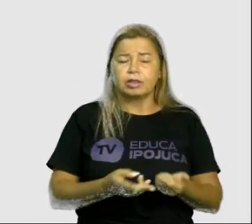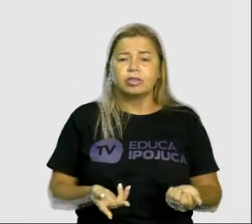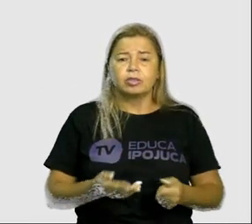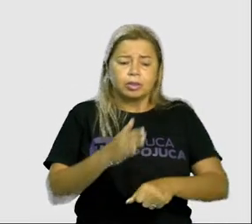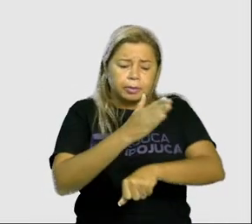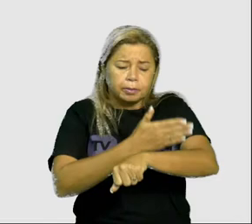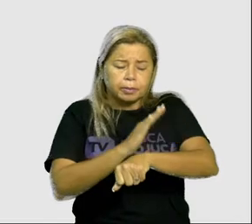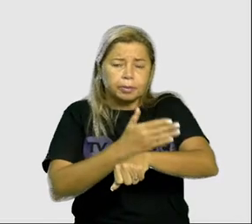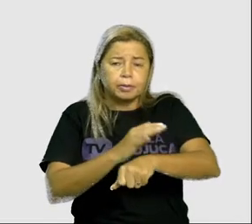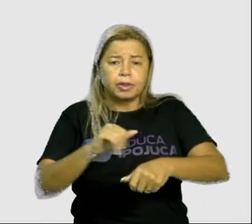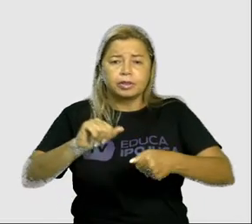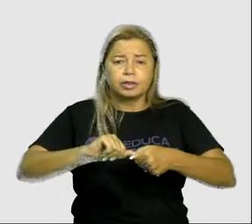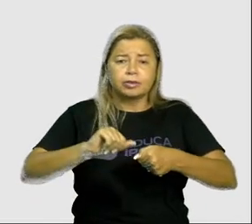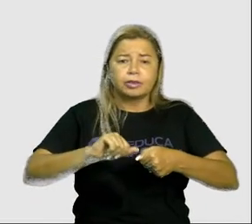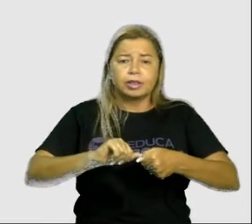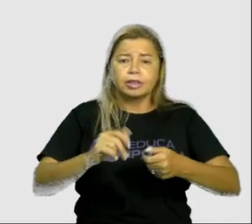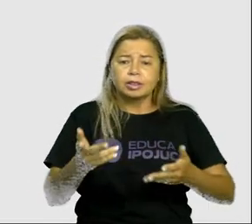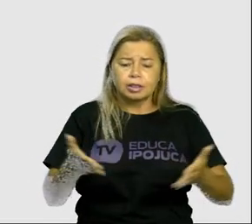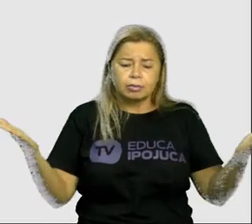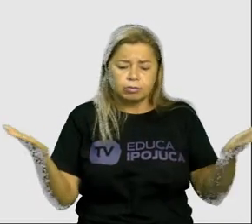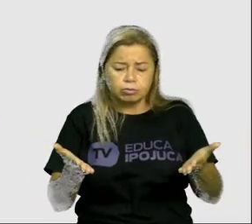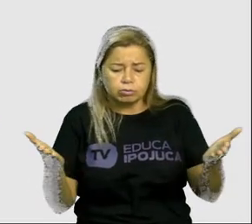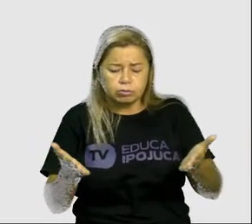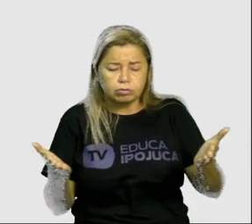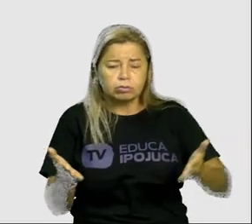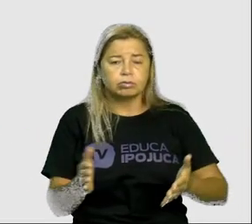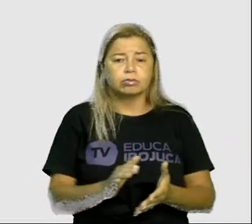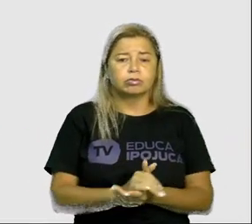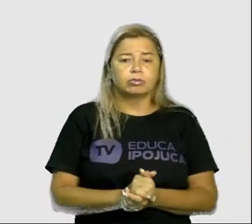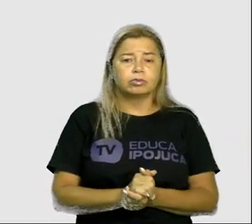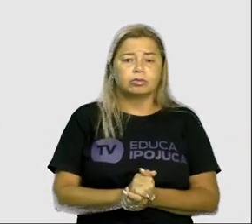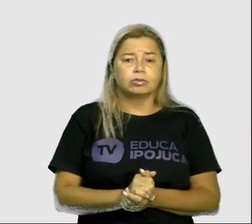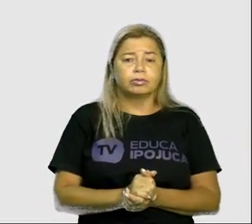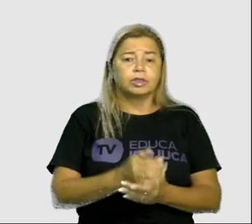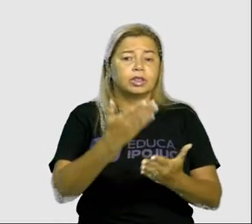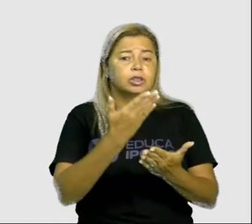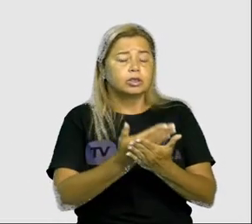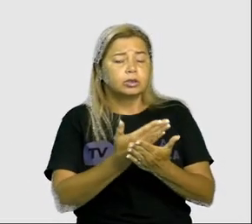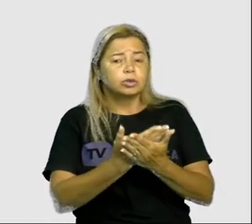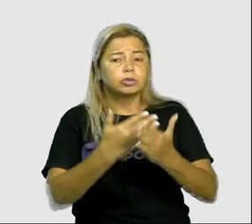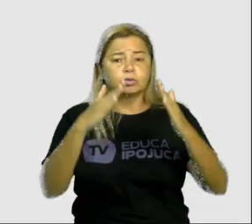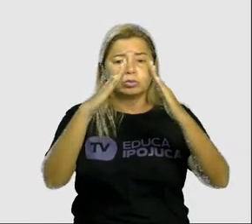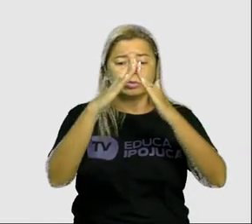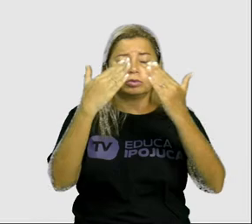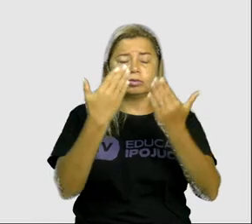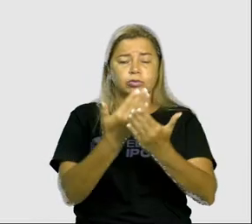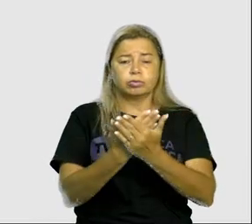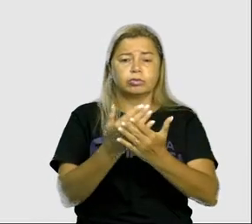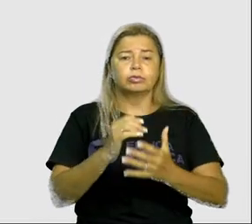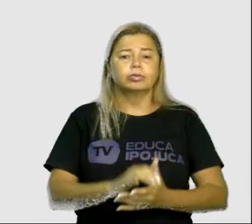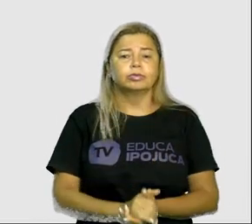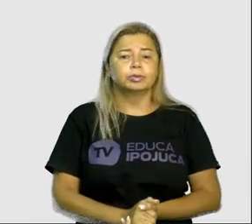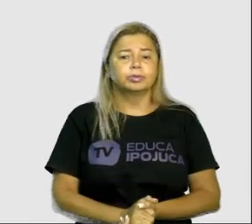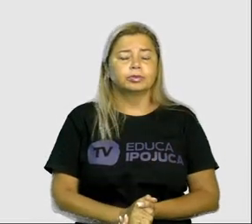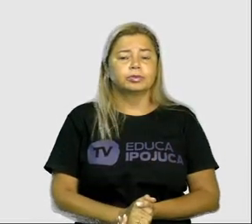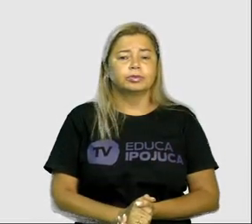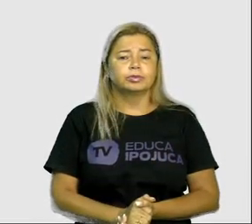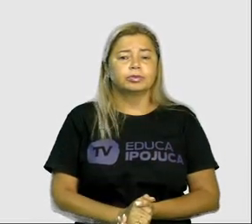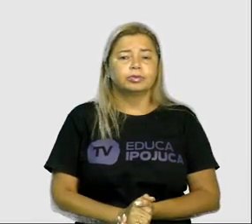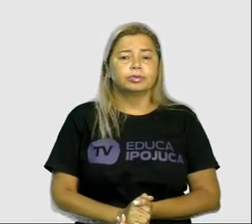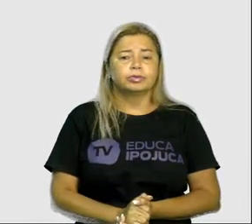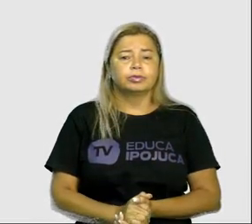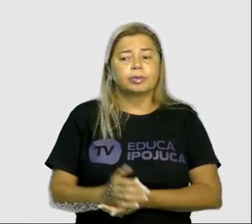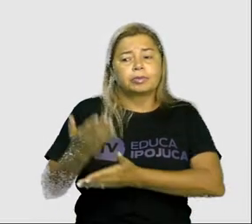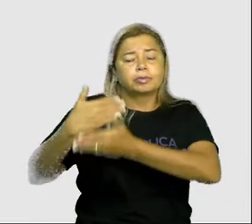Presente É o agora Estudo na escola Agora Passado